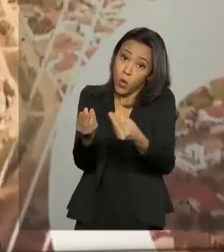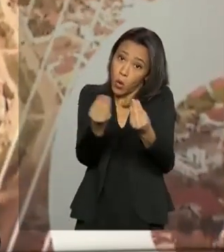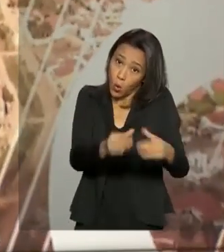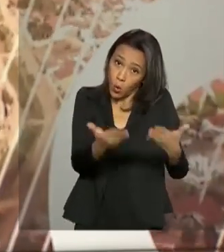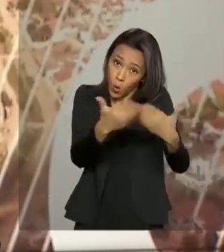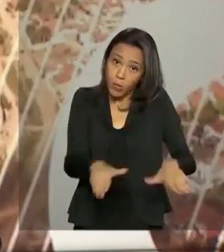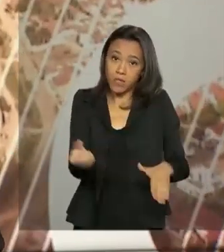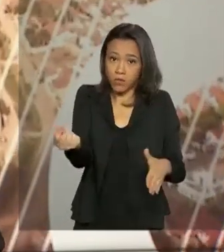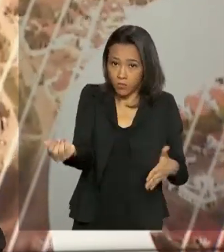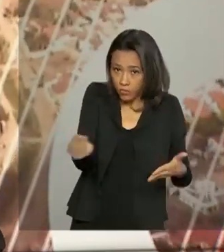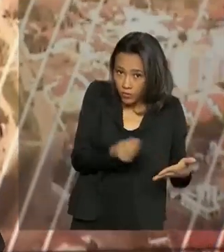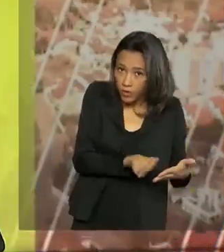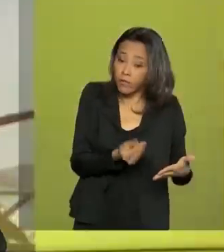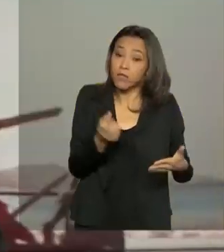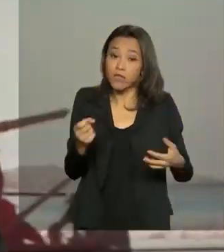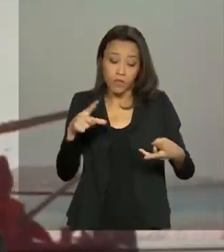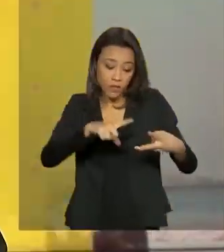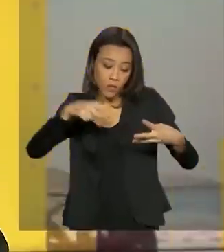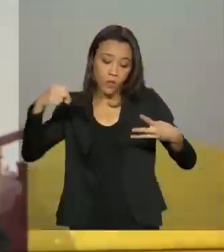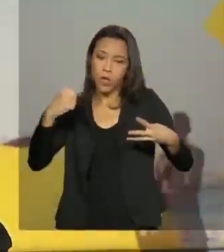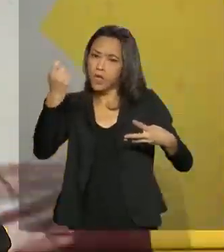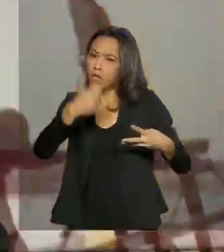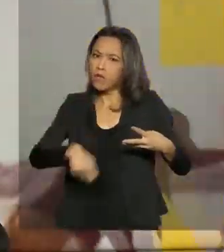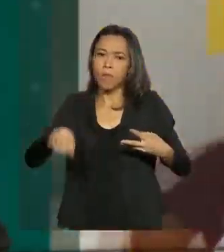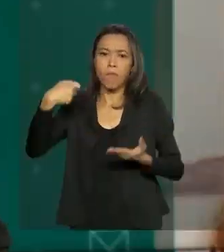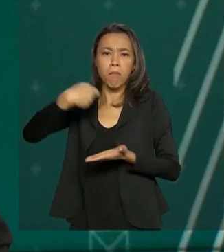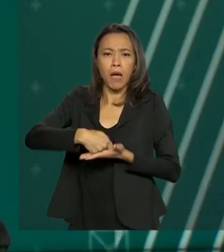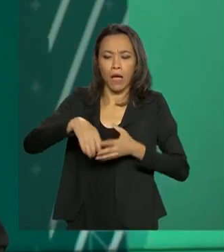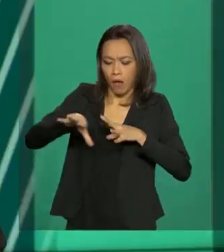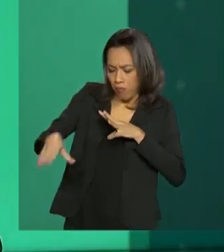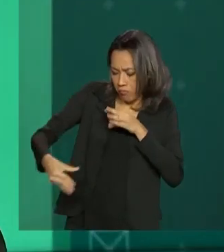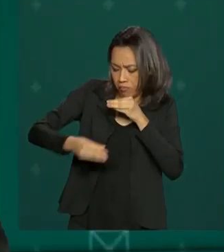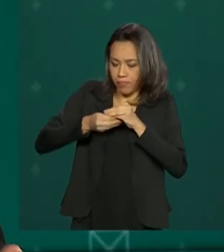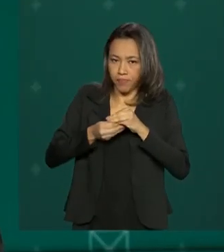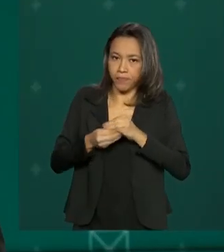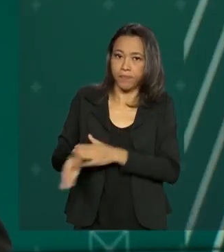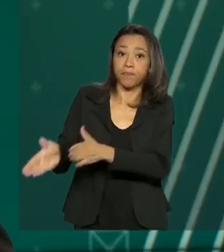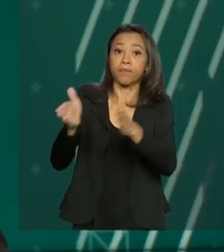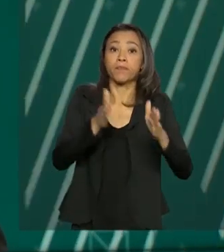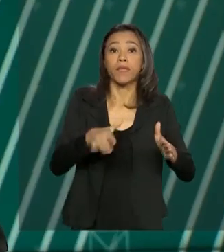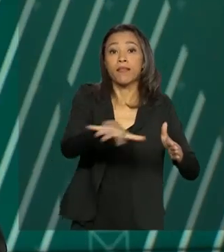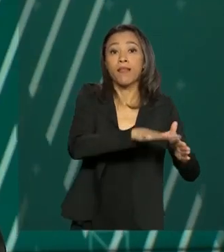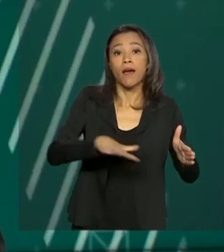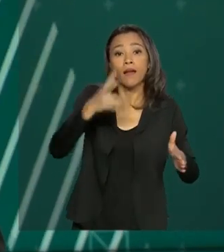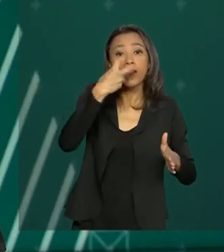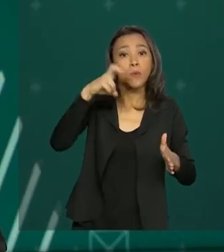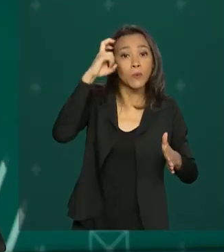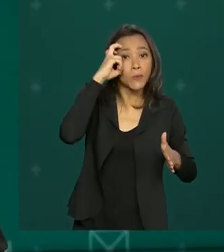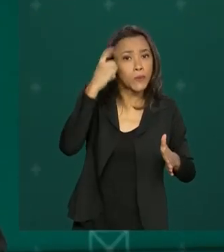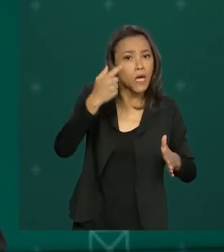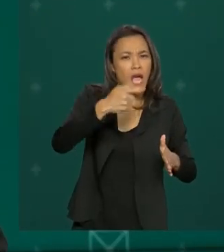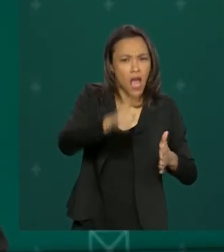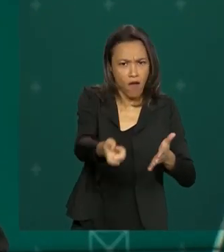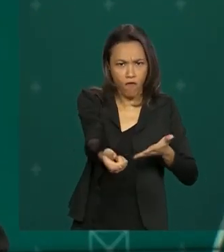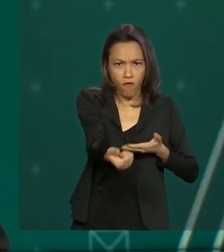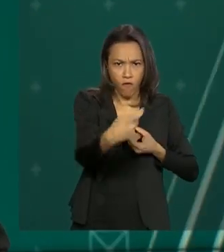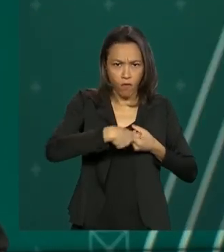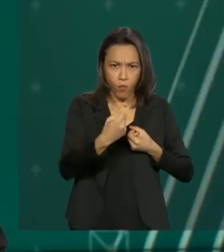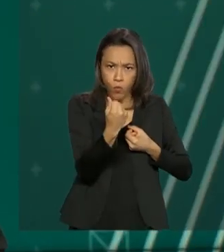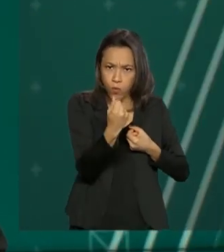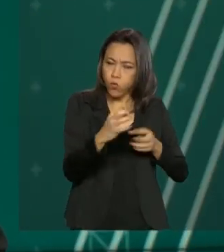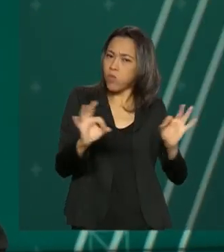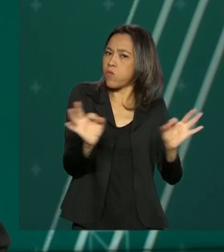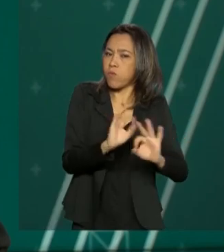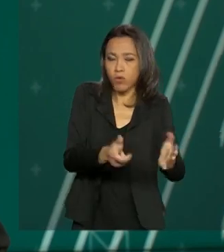por alguma dessas opções, não pagará taxa adicional. Já na área da cultura, não há obrigação de devolução imediata dos